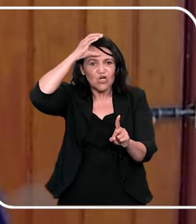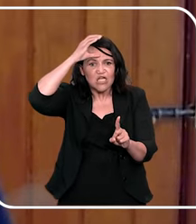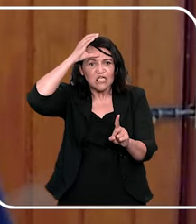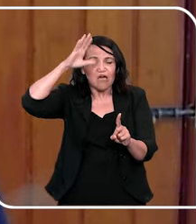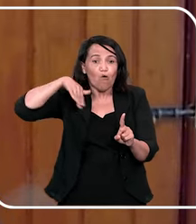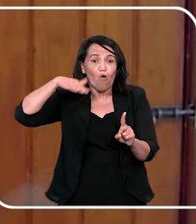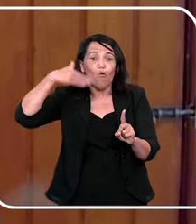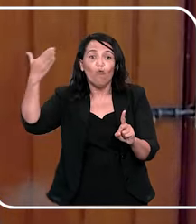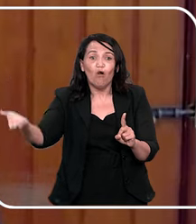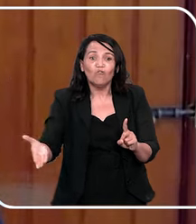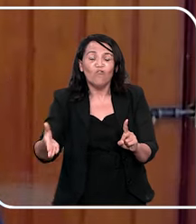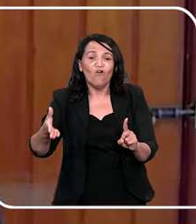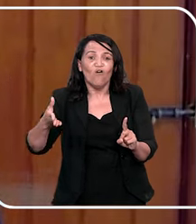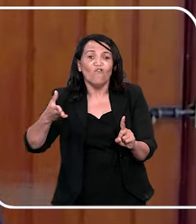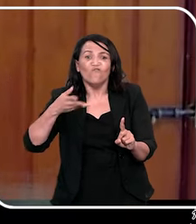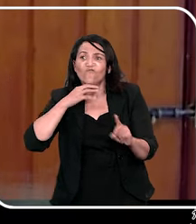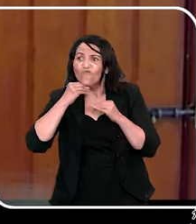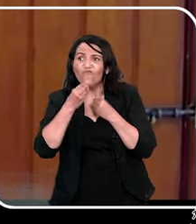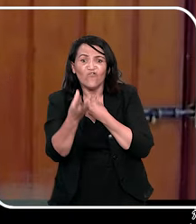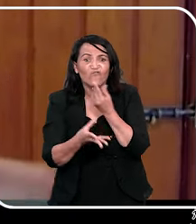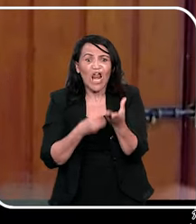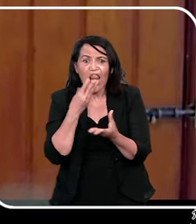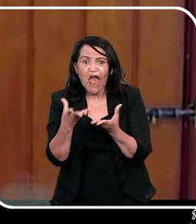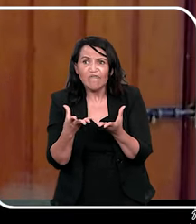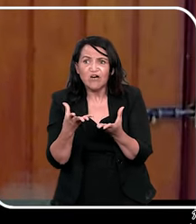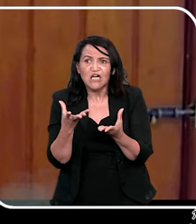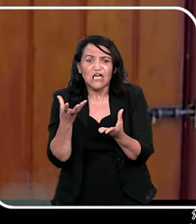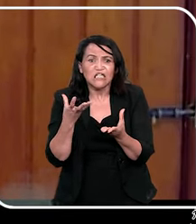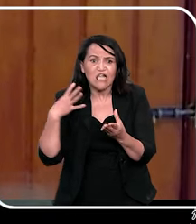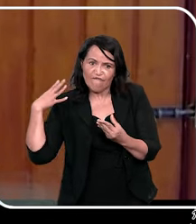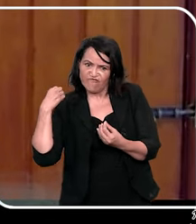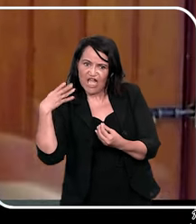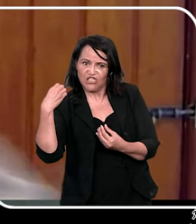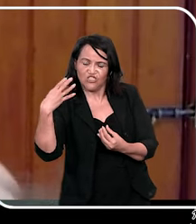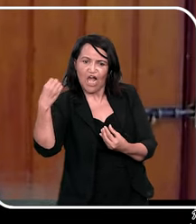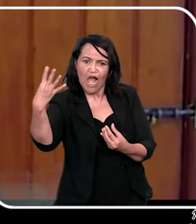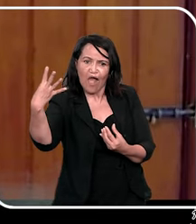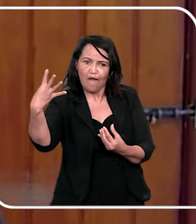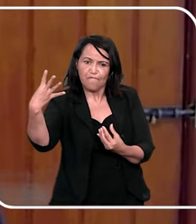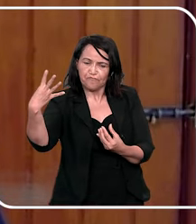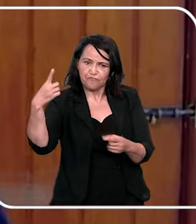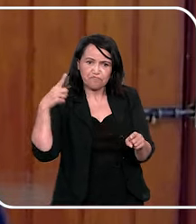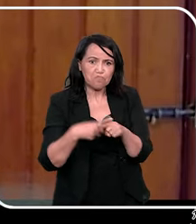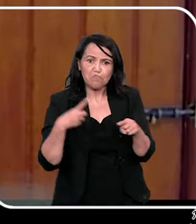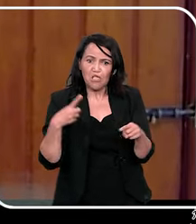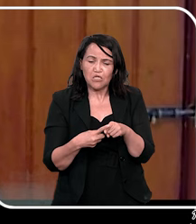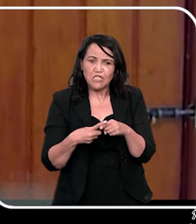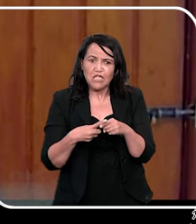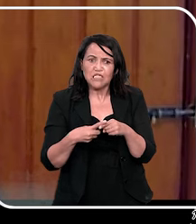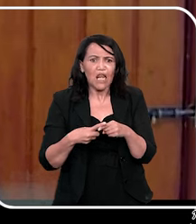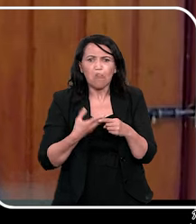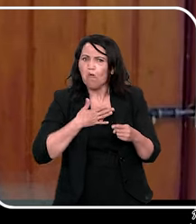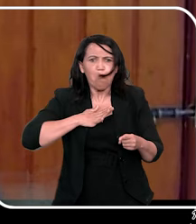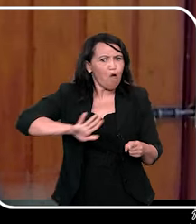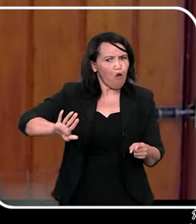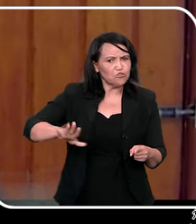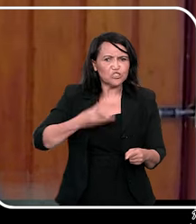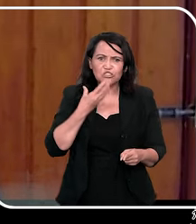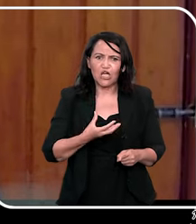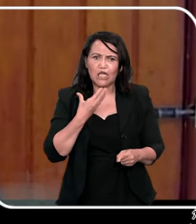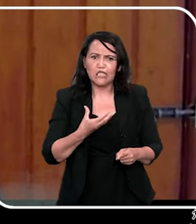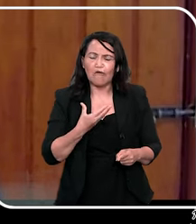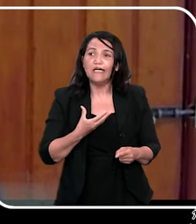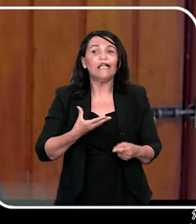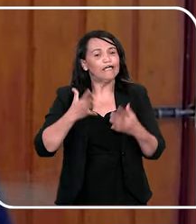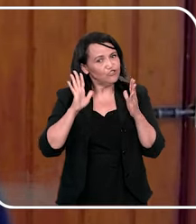falava que ia viajar para o Natal, ela começava a chorar e falava que não queria ir para o Natal, a criança está contando, por que essa criança não gosta de